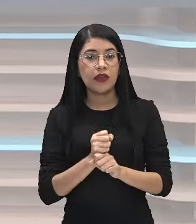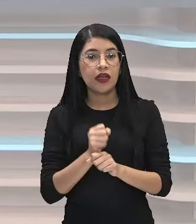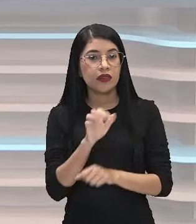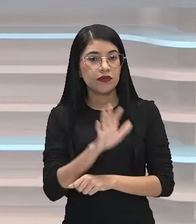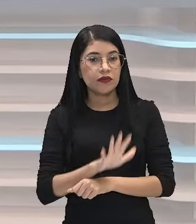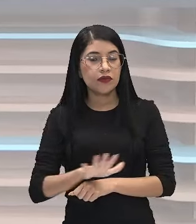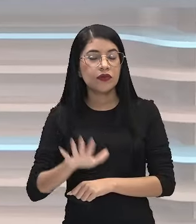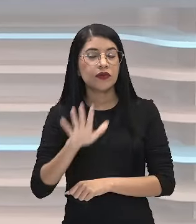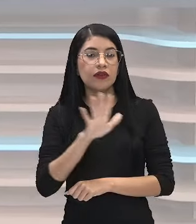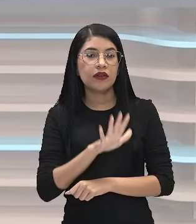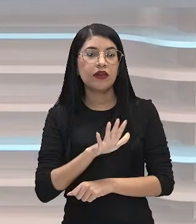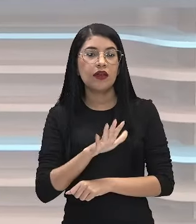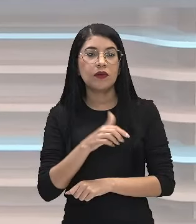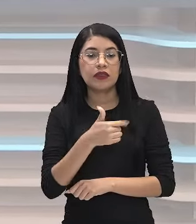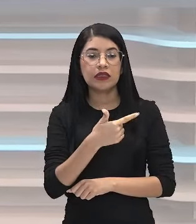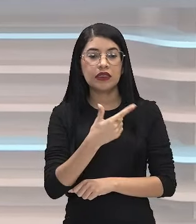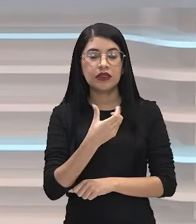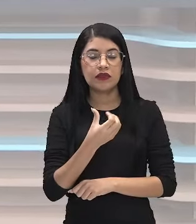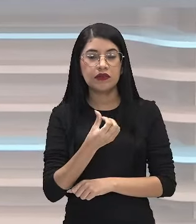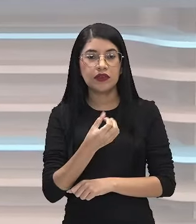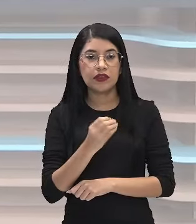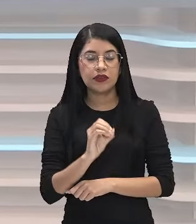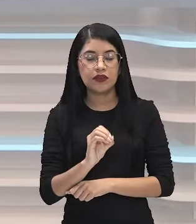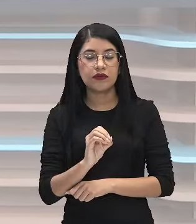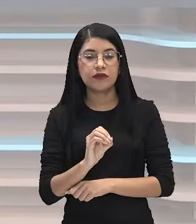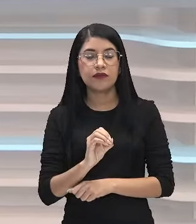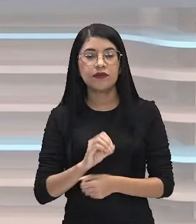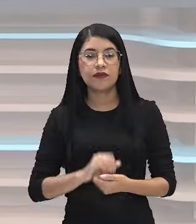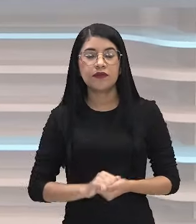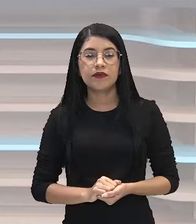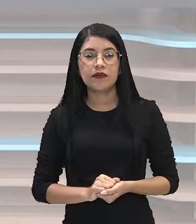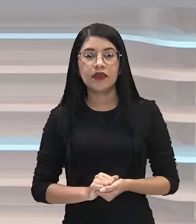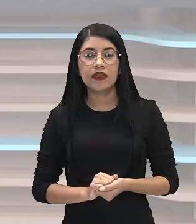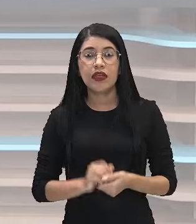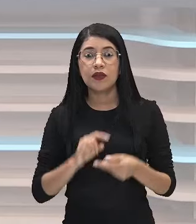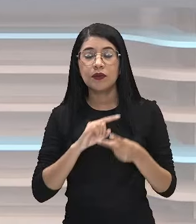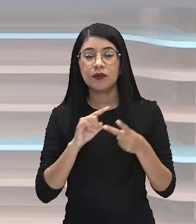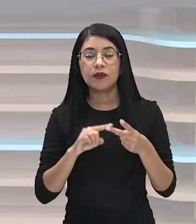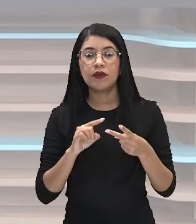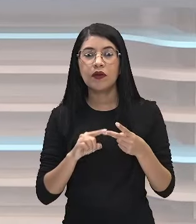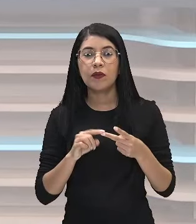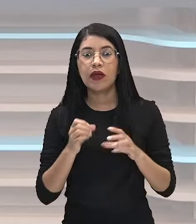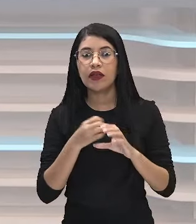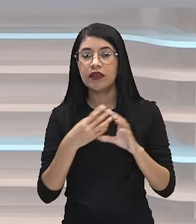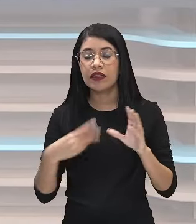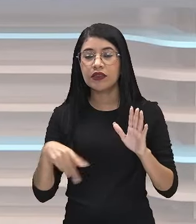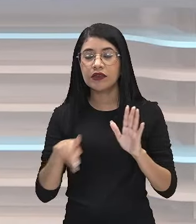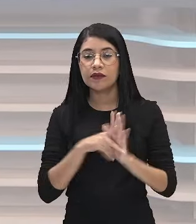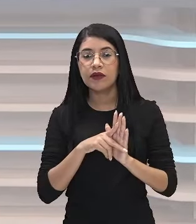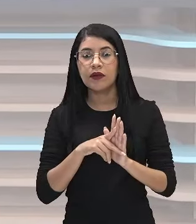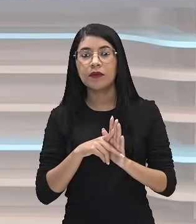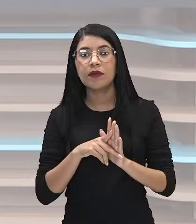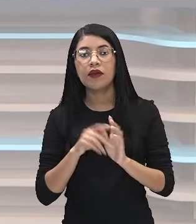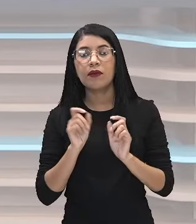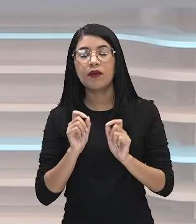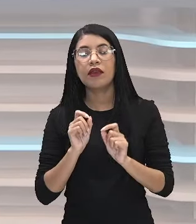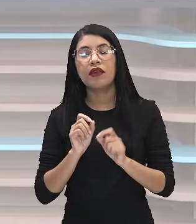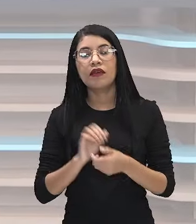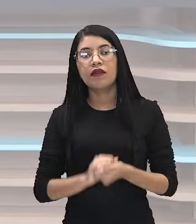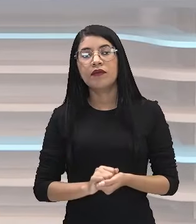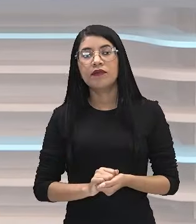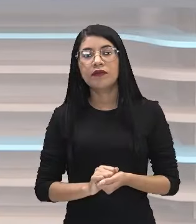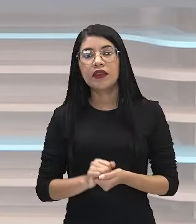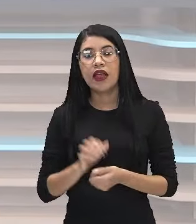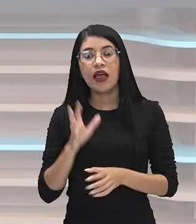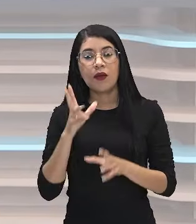de 120 pessoas entrevistadas. Na segunda, ele já colocou aí algumas características, né? Ele queria saber um espaço